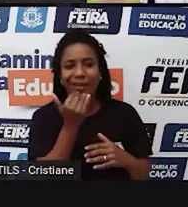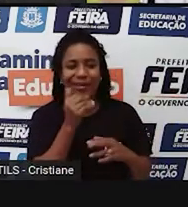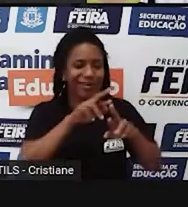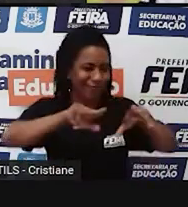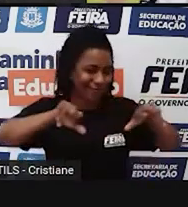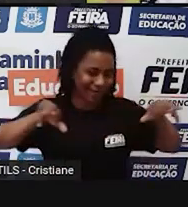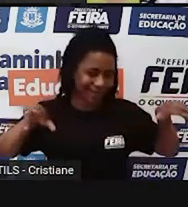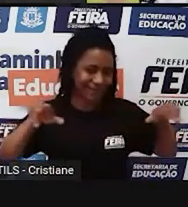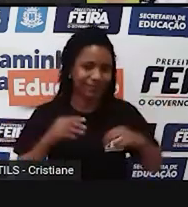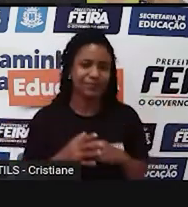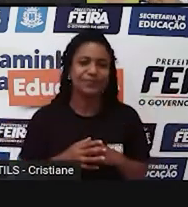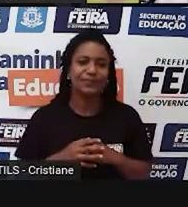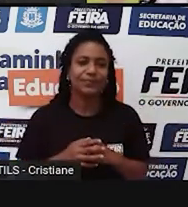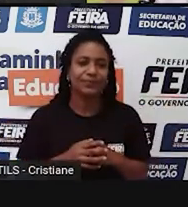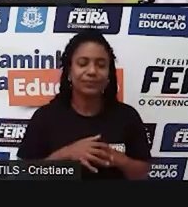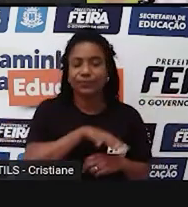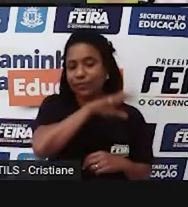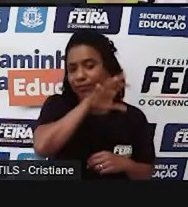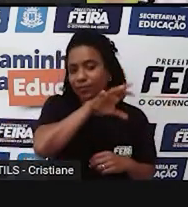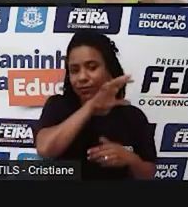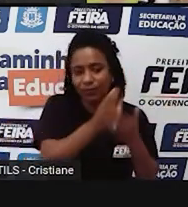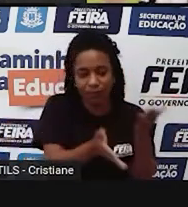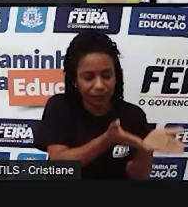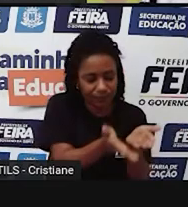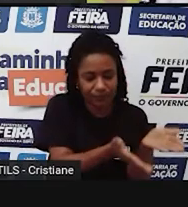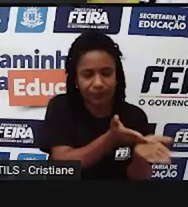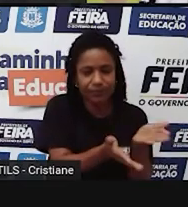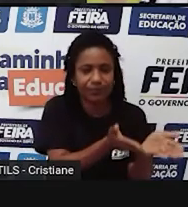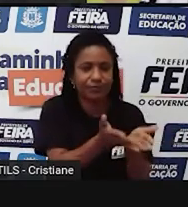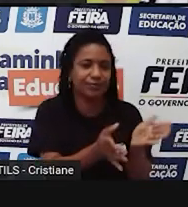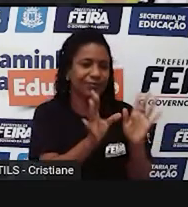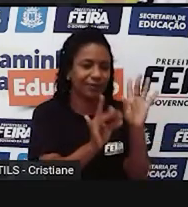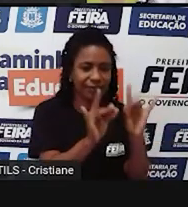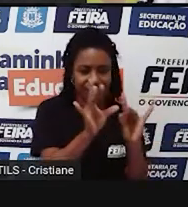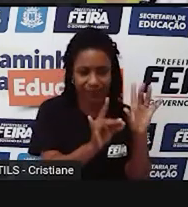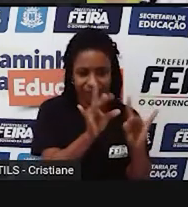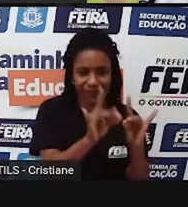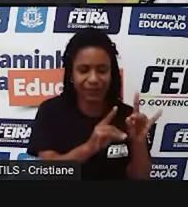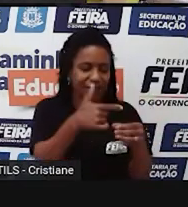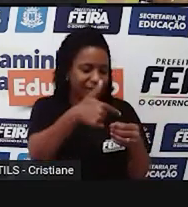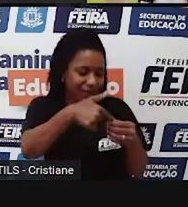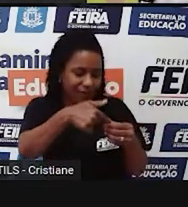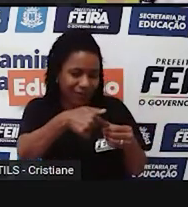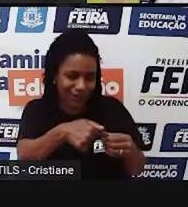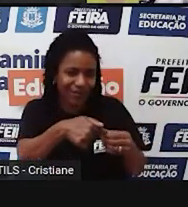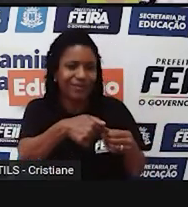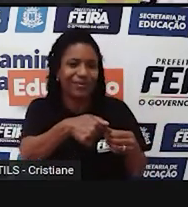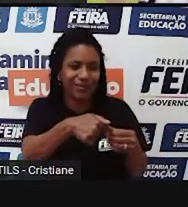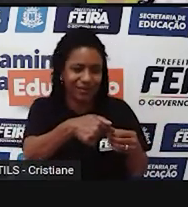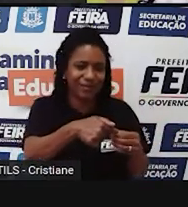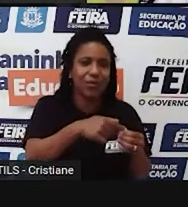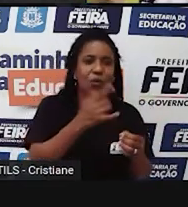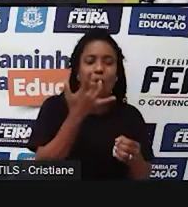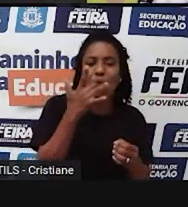animais, da extração, por exemplo, do látex, do petróleo, a retirada do ouro, a retirada do